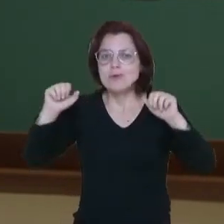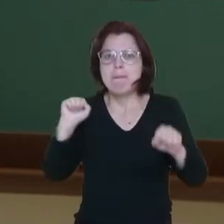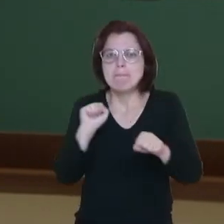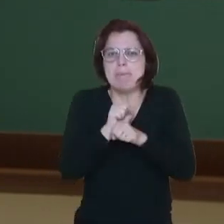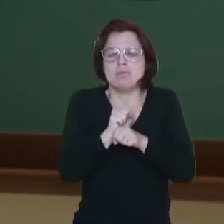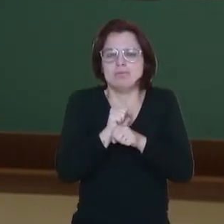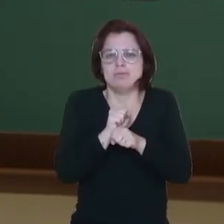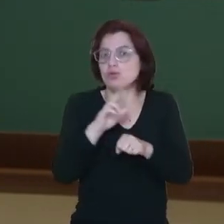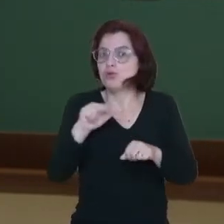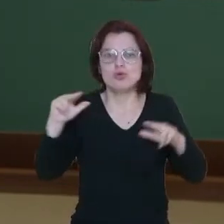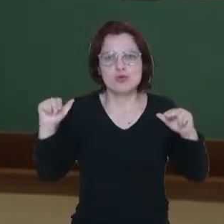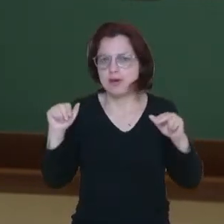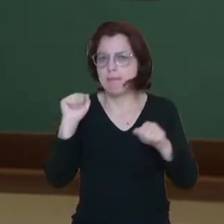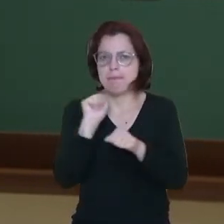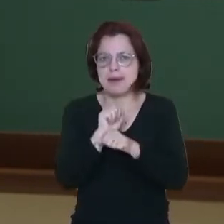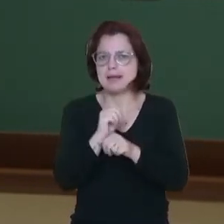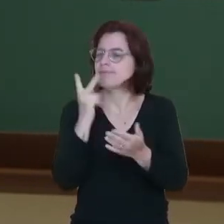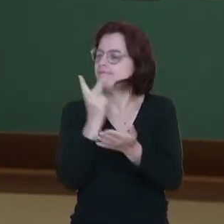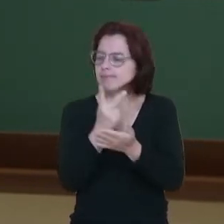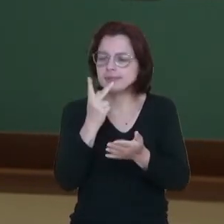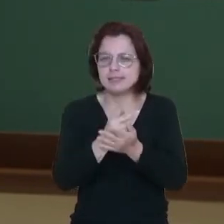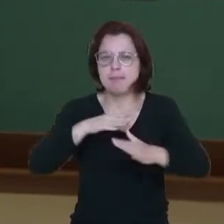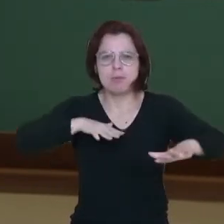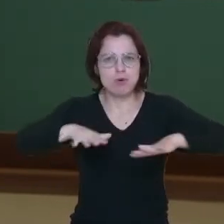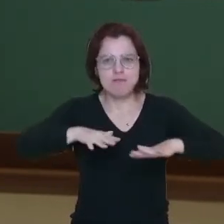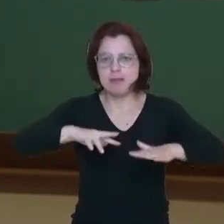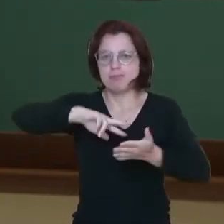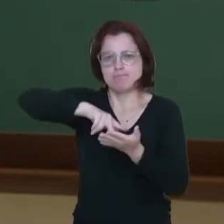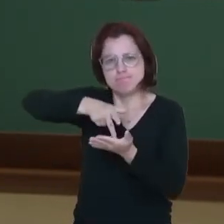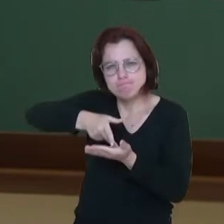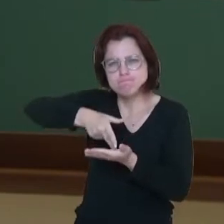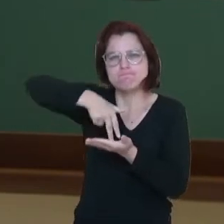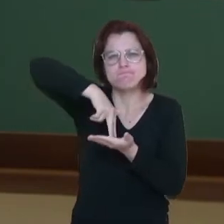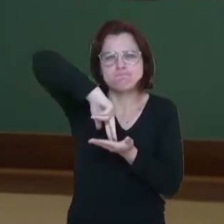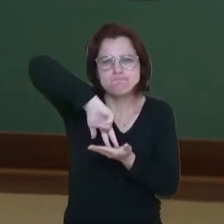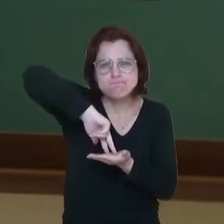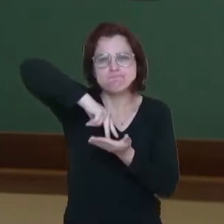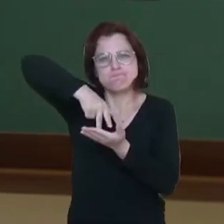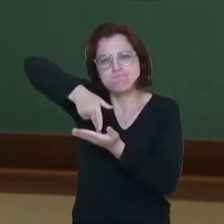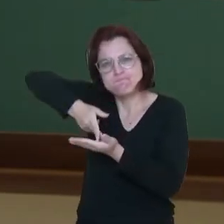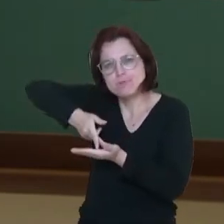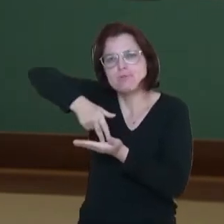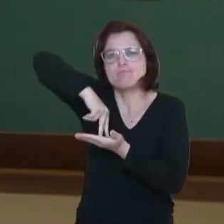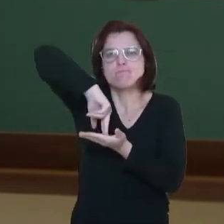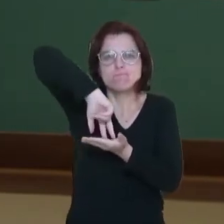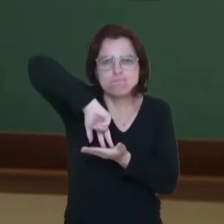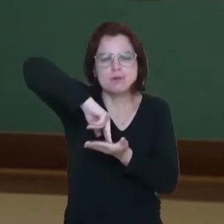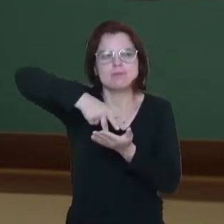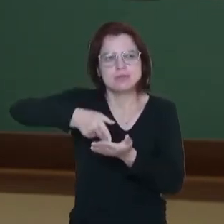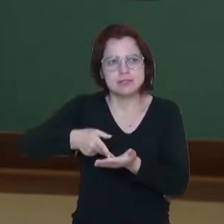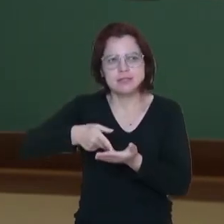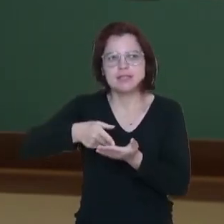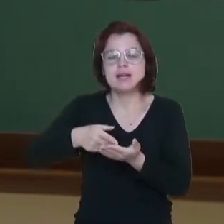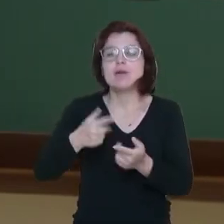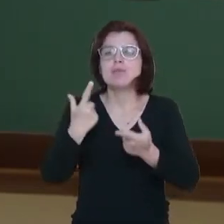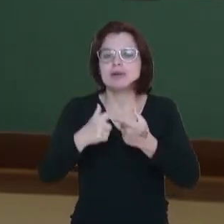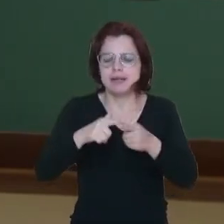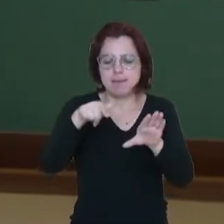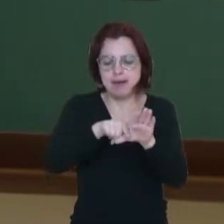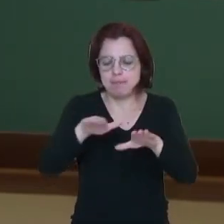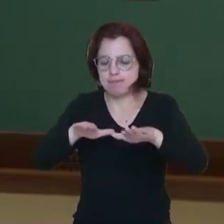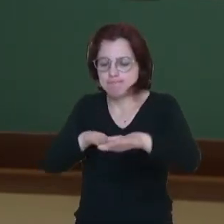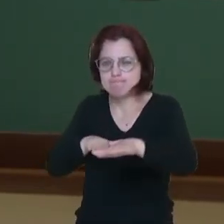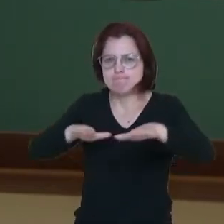Nessa dinâmica da ginga, nessa troca de pés, né? Da